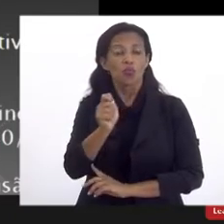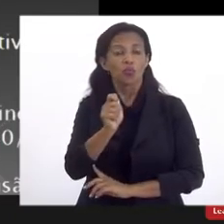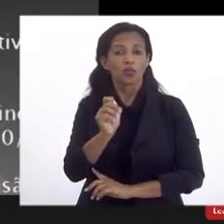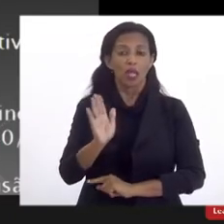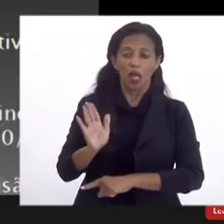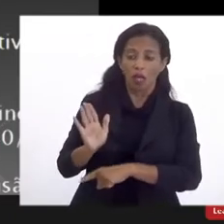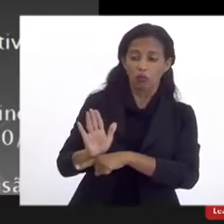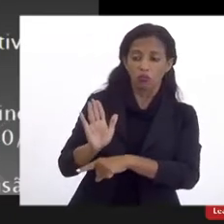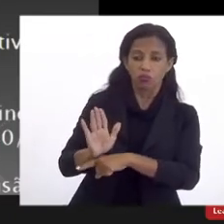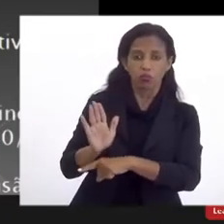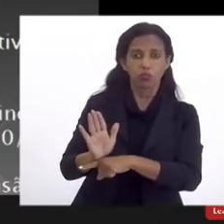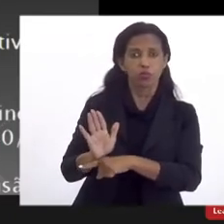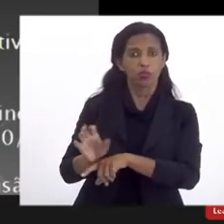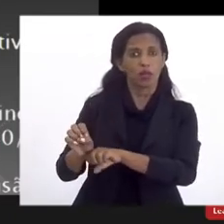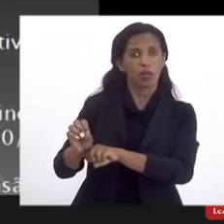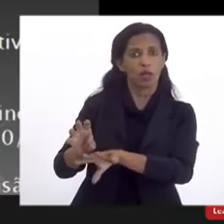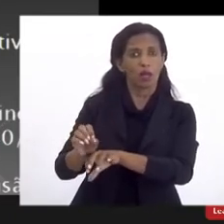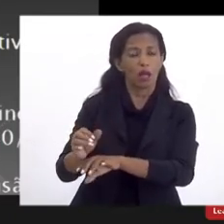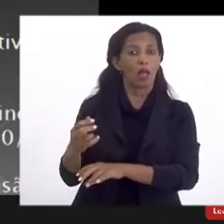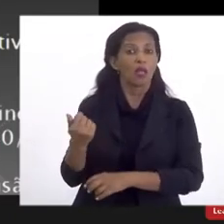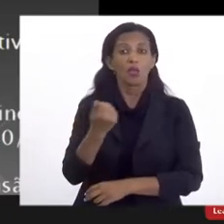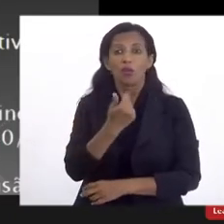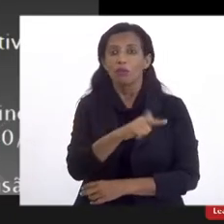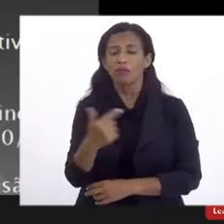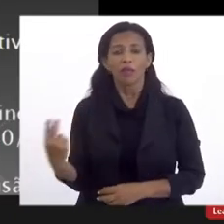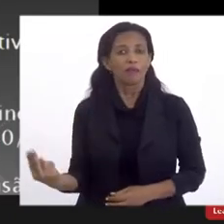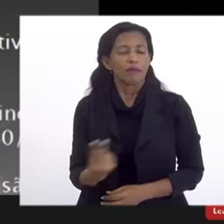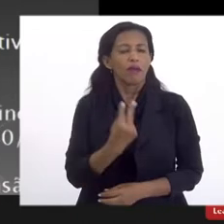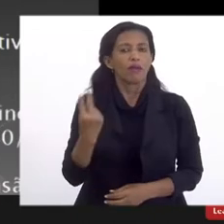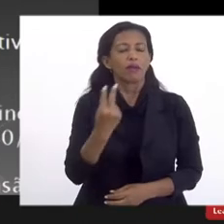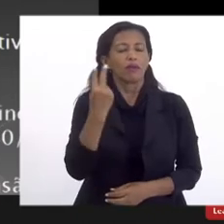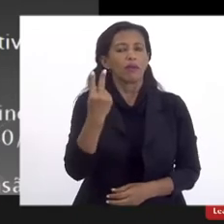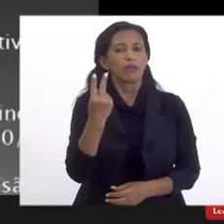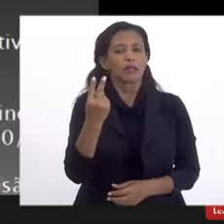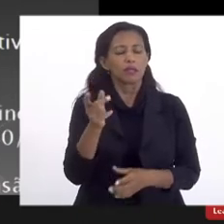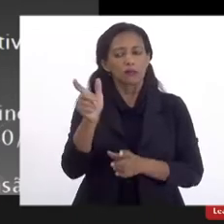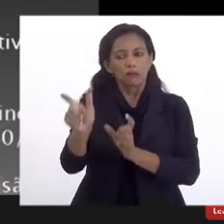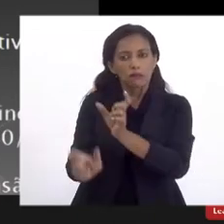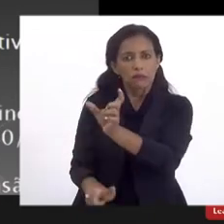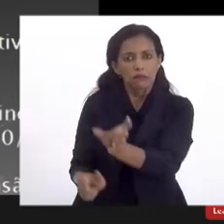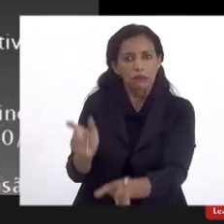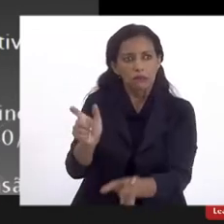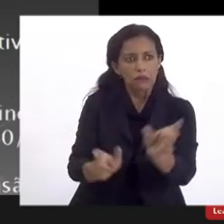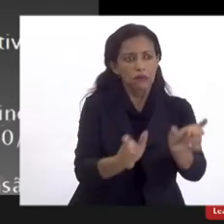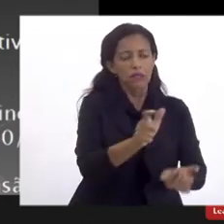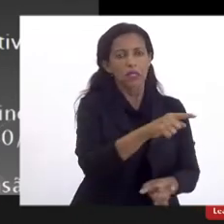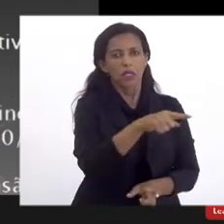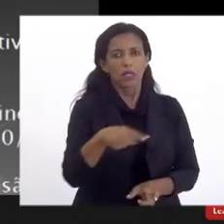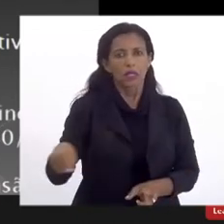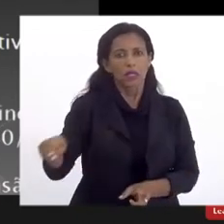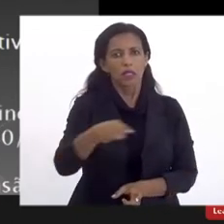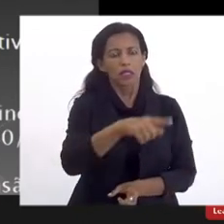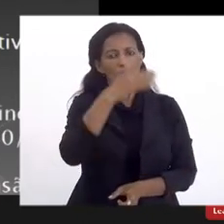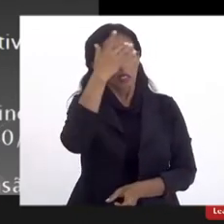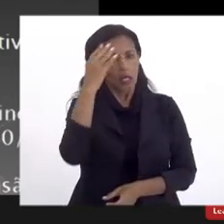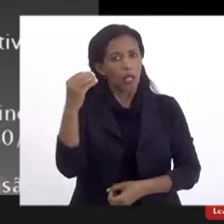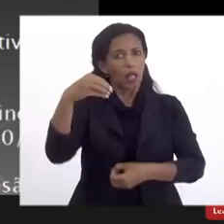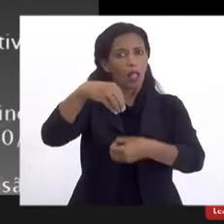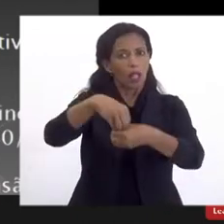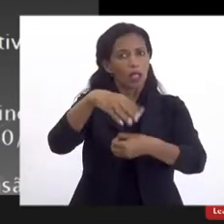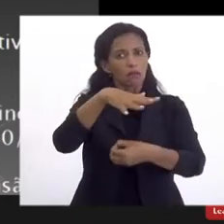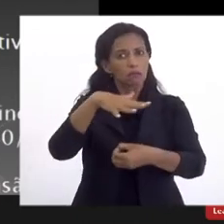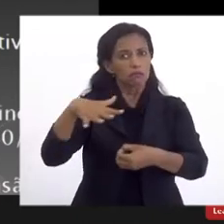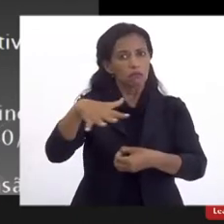enfim, não há valorização desses sujeitos que ali ocupam o